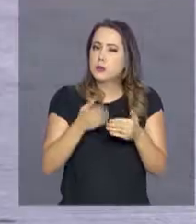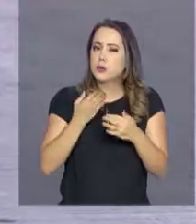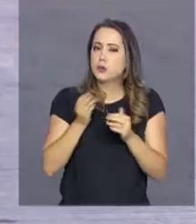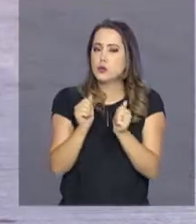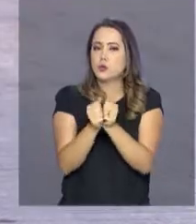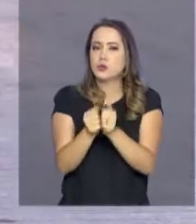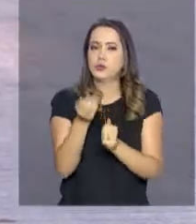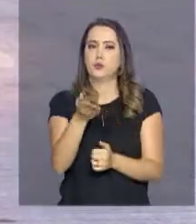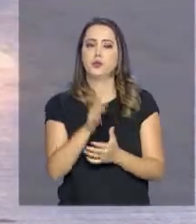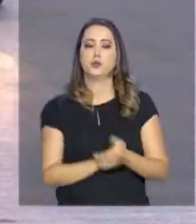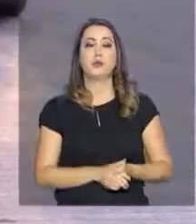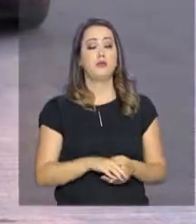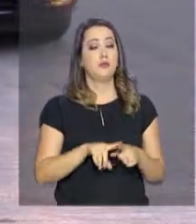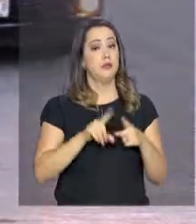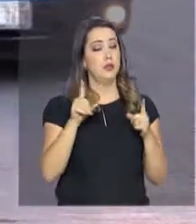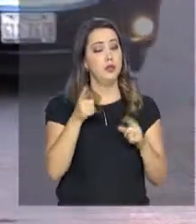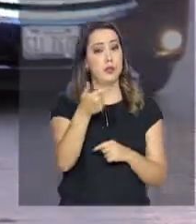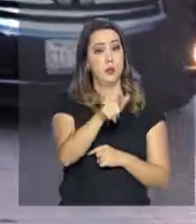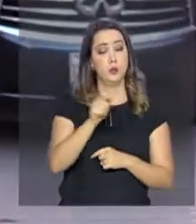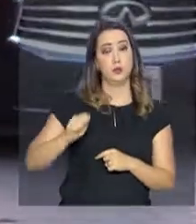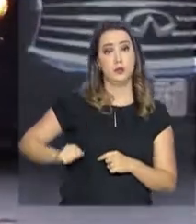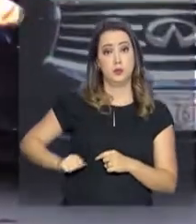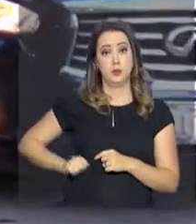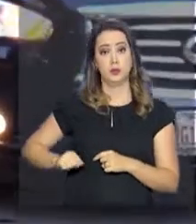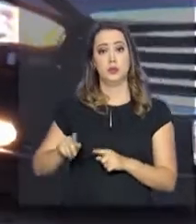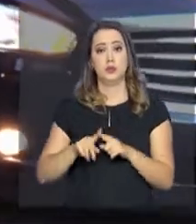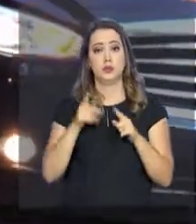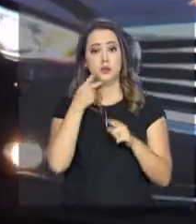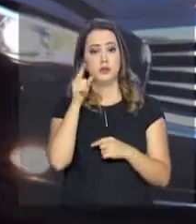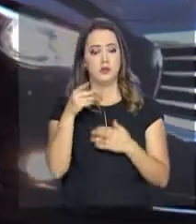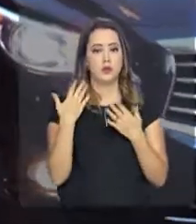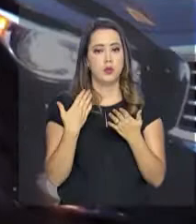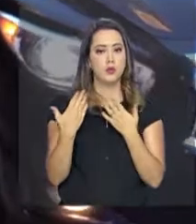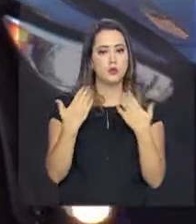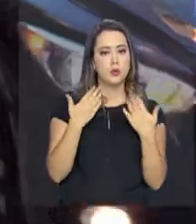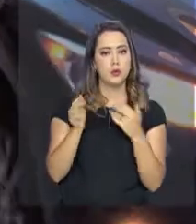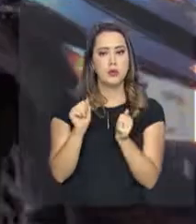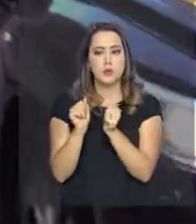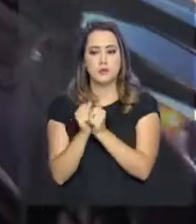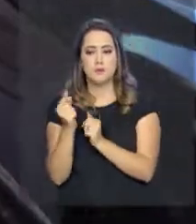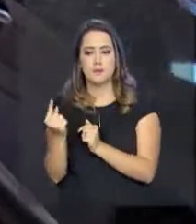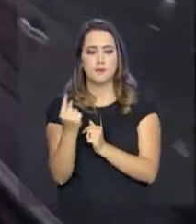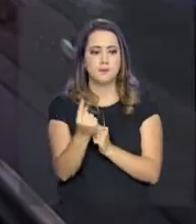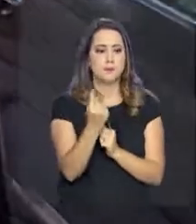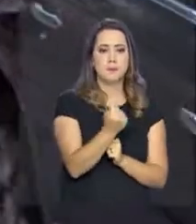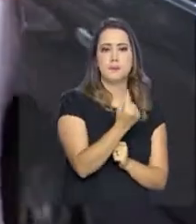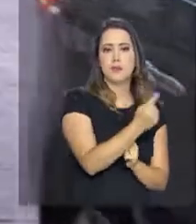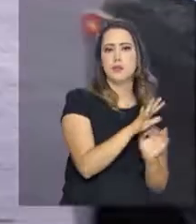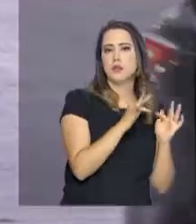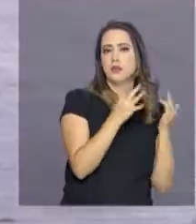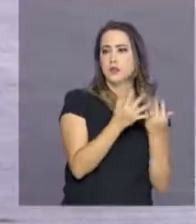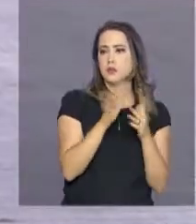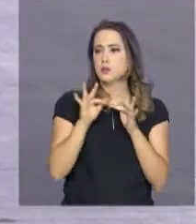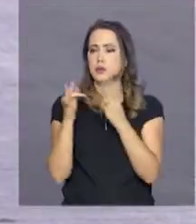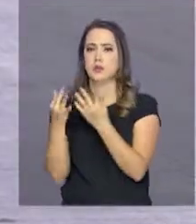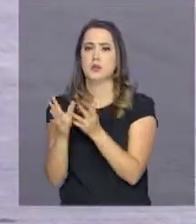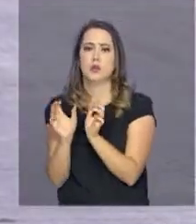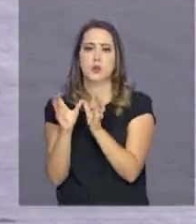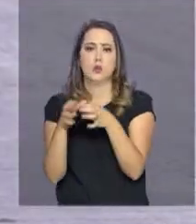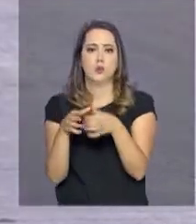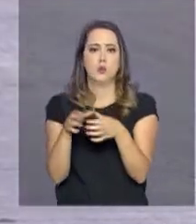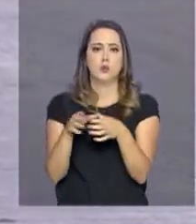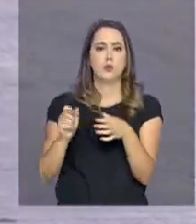Já a embaixadora Luísa Lopes da Silva destacou o acompanhamento pessoal de cada um dos casos promovidos pelos consulados brasileiros